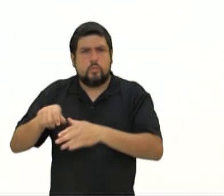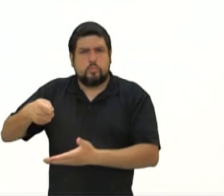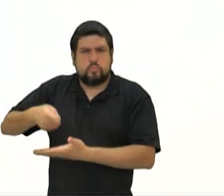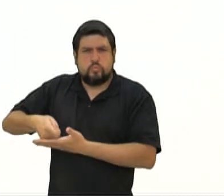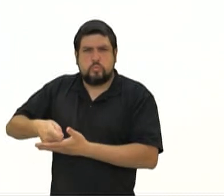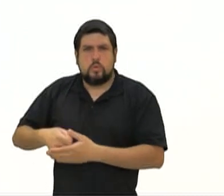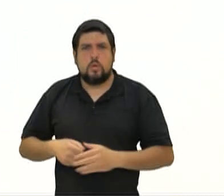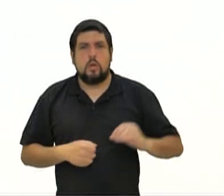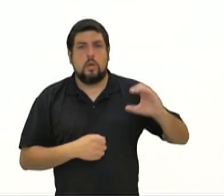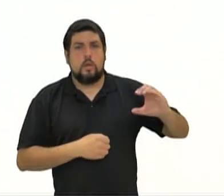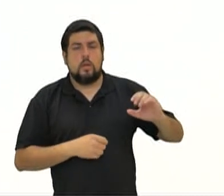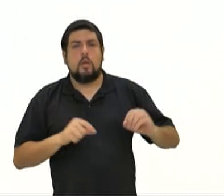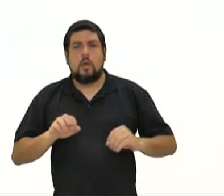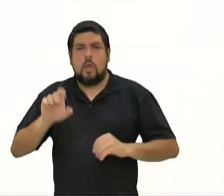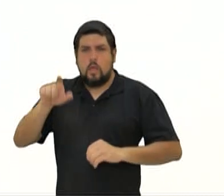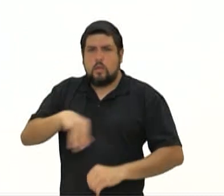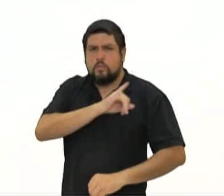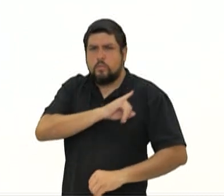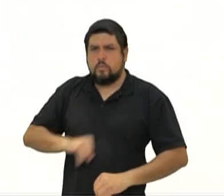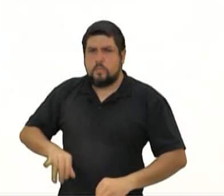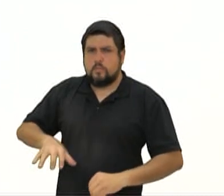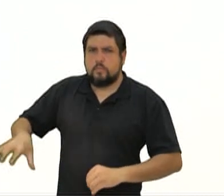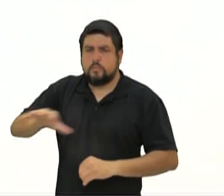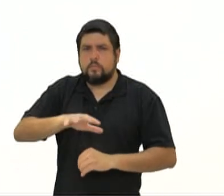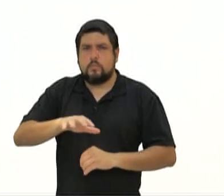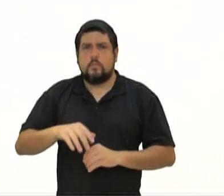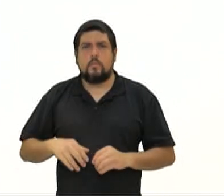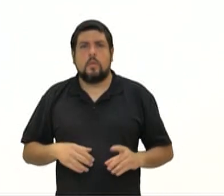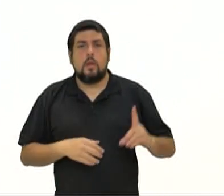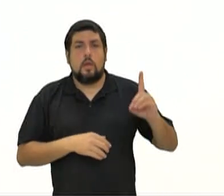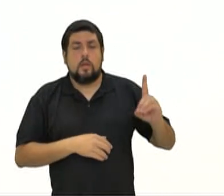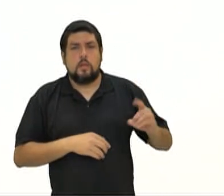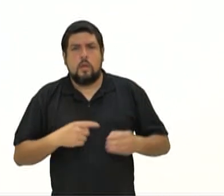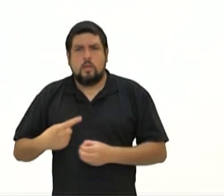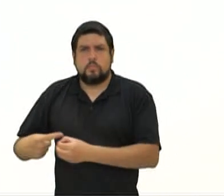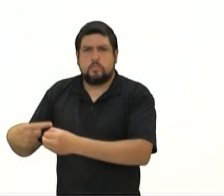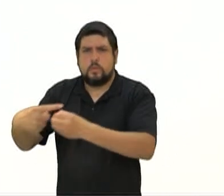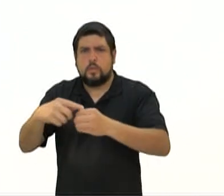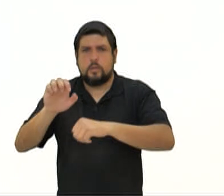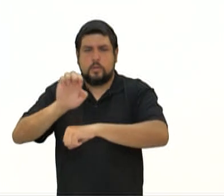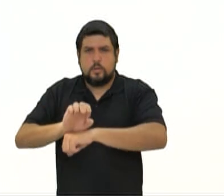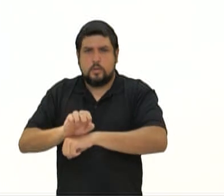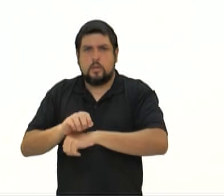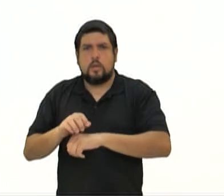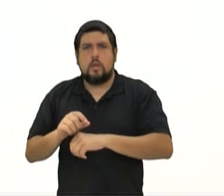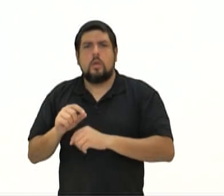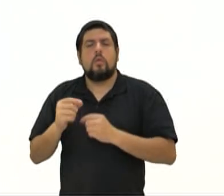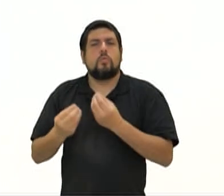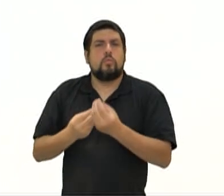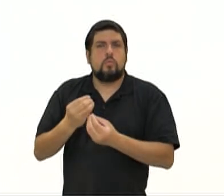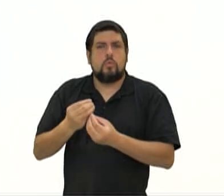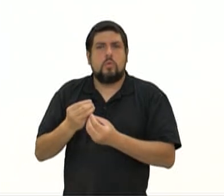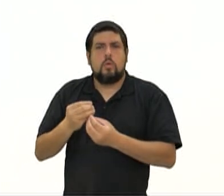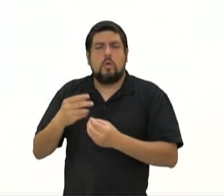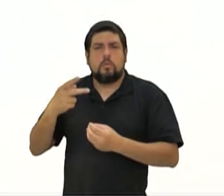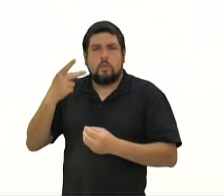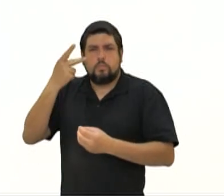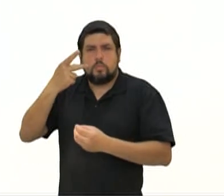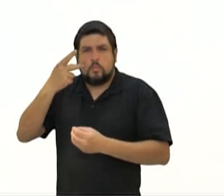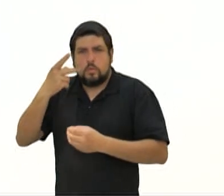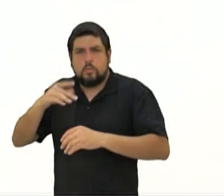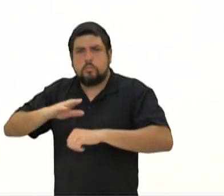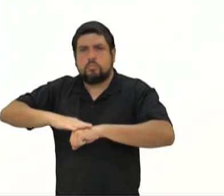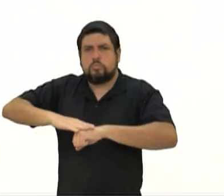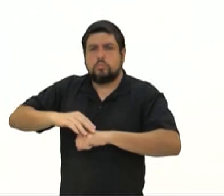Letra C, por uma organização imperial? Letra D, pela existência de cidades e estados que atuavam politicamente como unidades